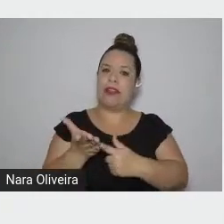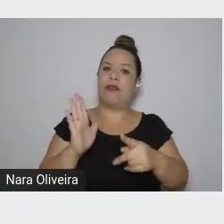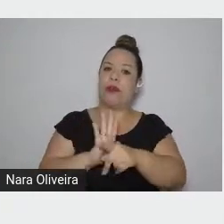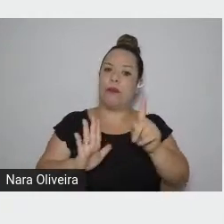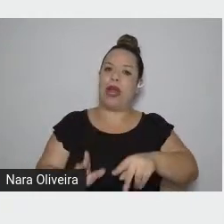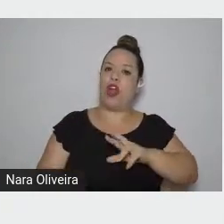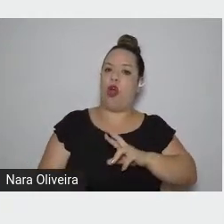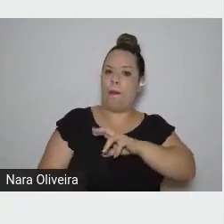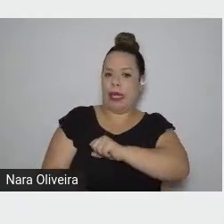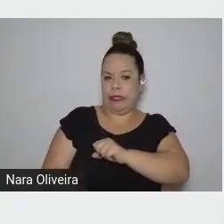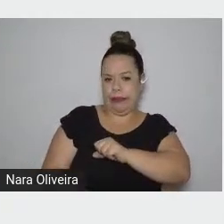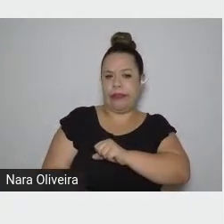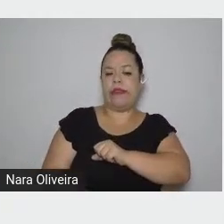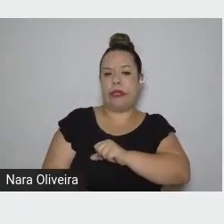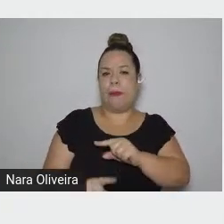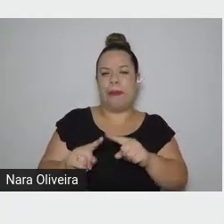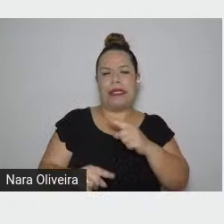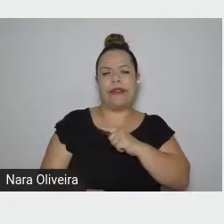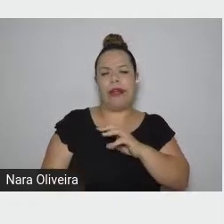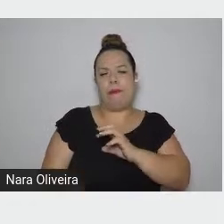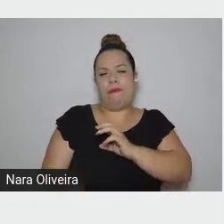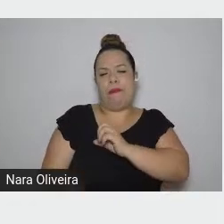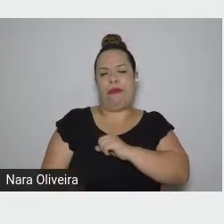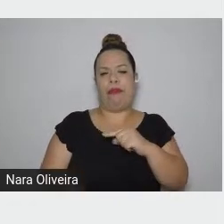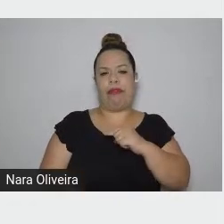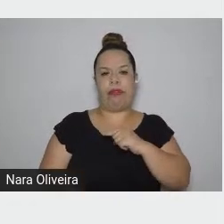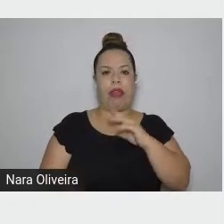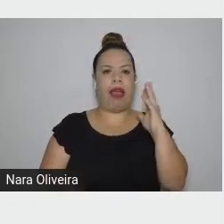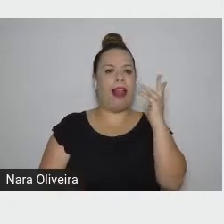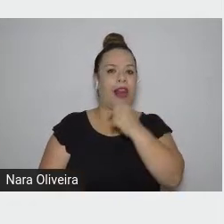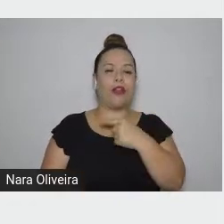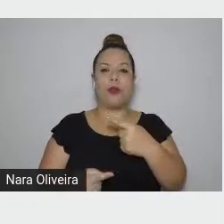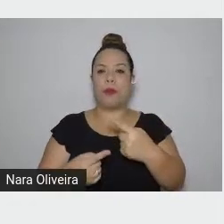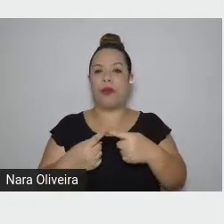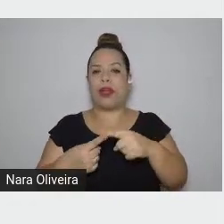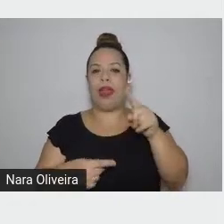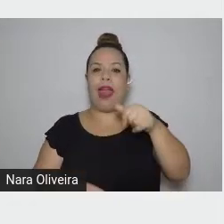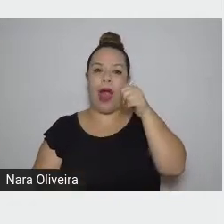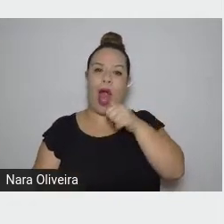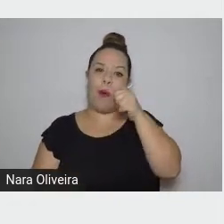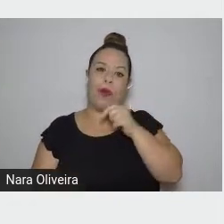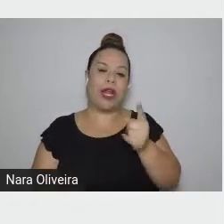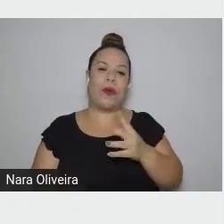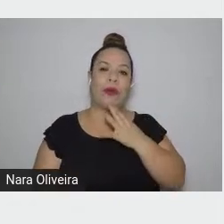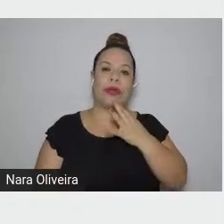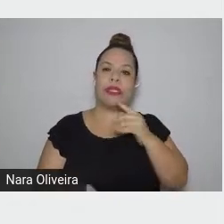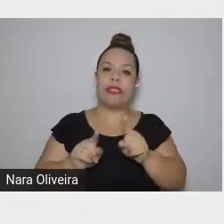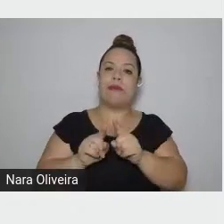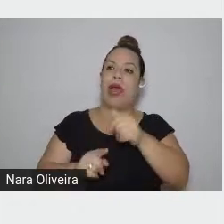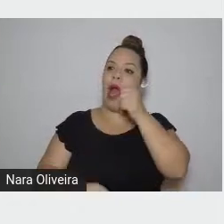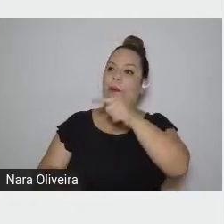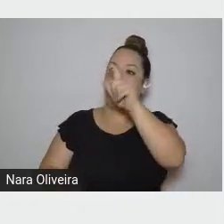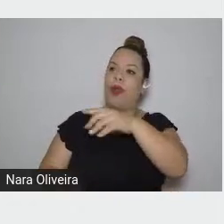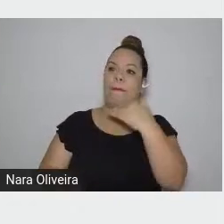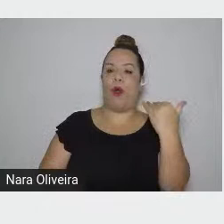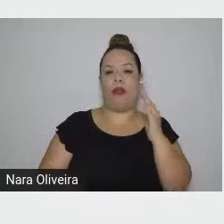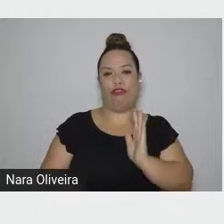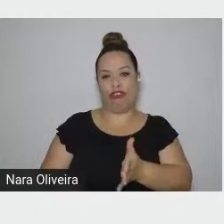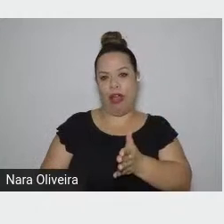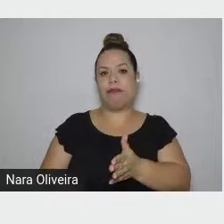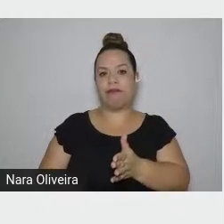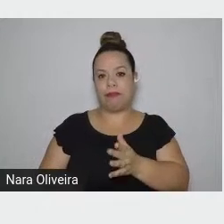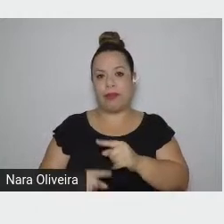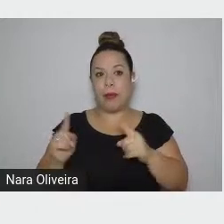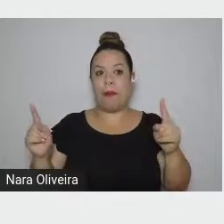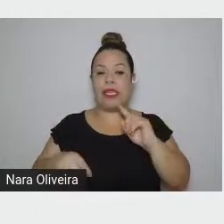um romance de amor lindo, porque é por uma desconhecida e por uma morta. Mas, no fim